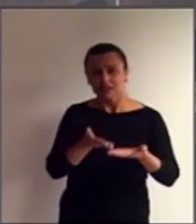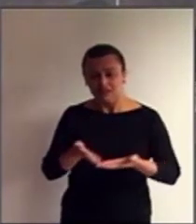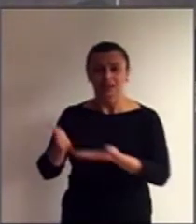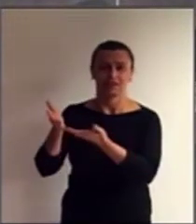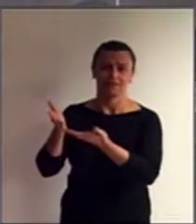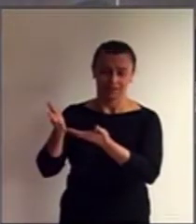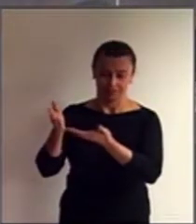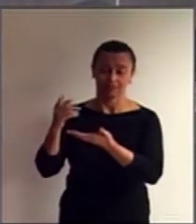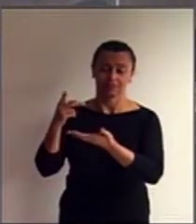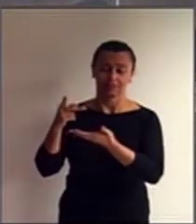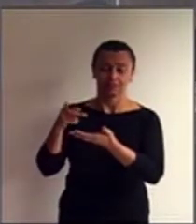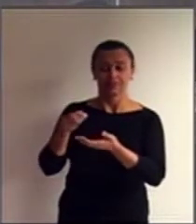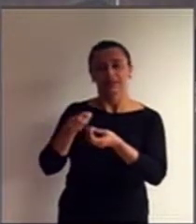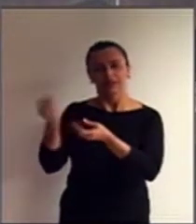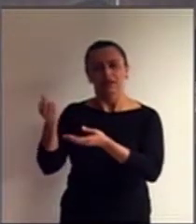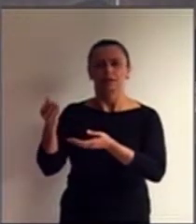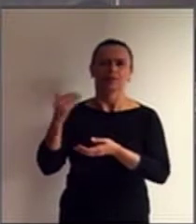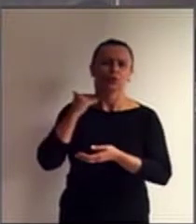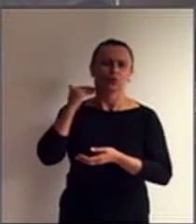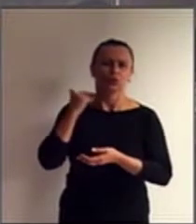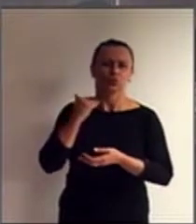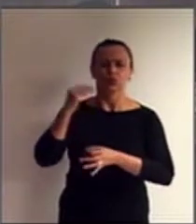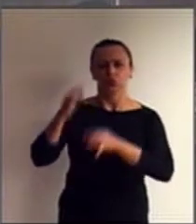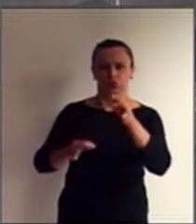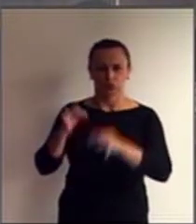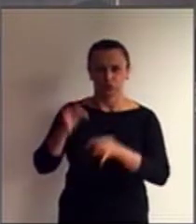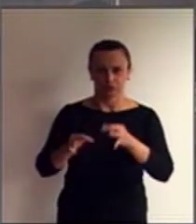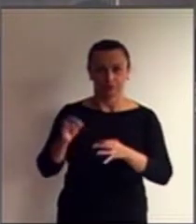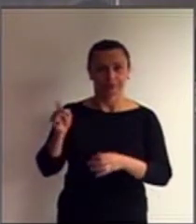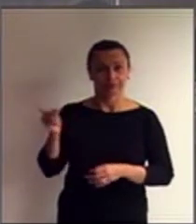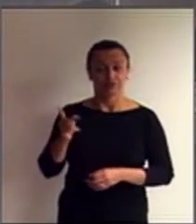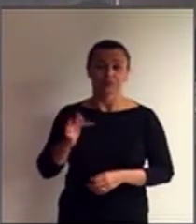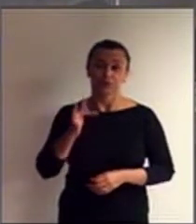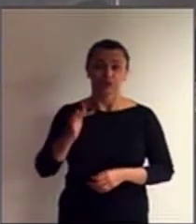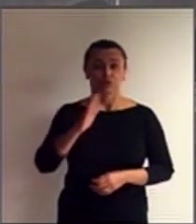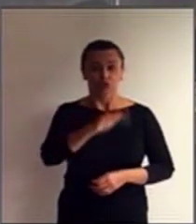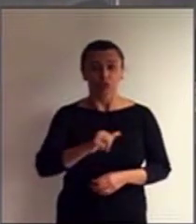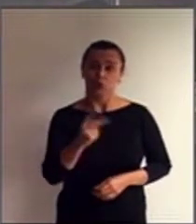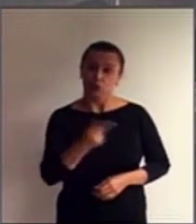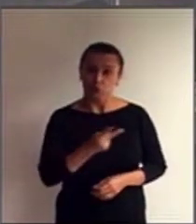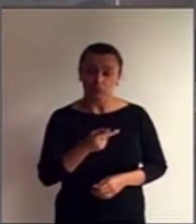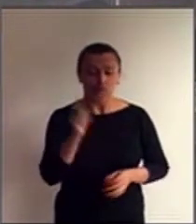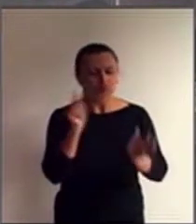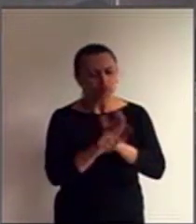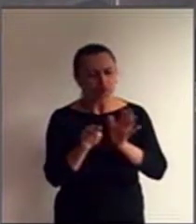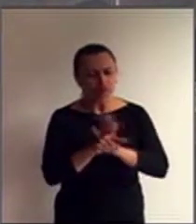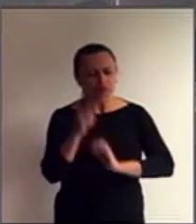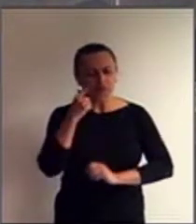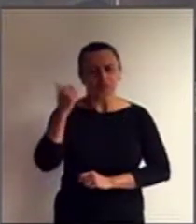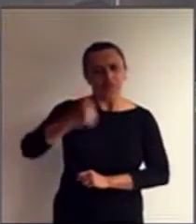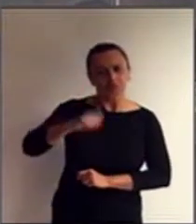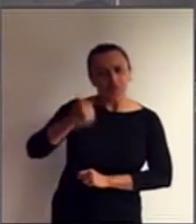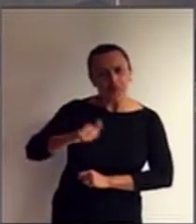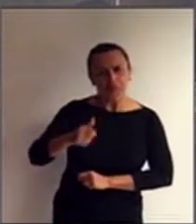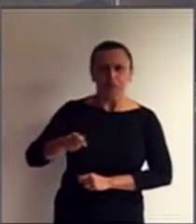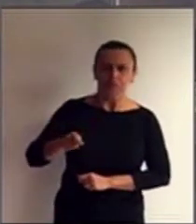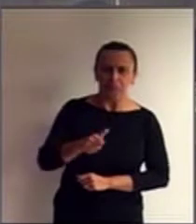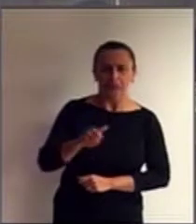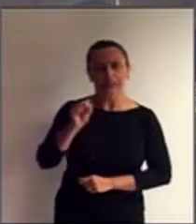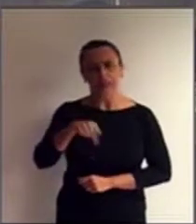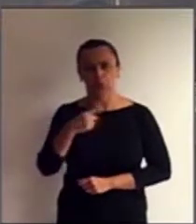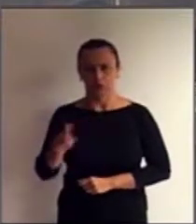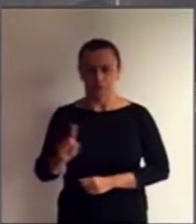receber os documentos e enviá-los para apreciação do juiz, que ouvirá as partes interessadas decidindo acerca do pedido.